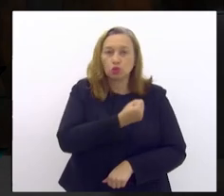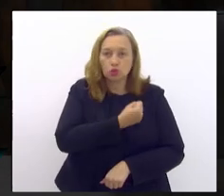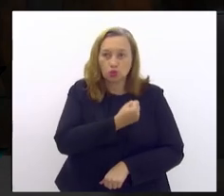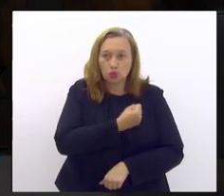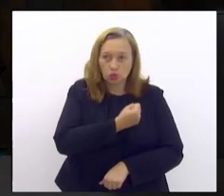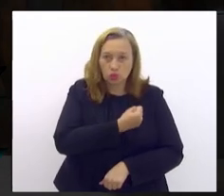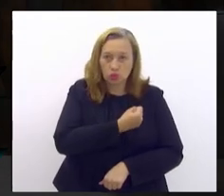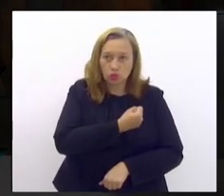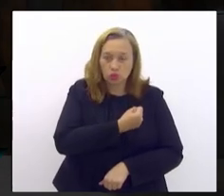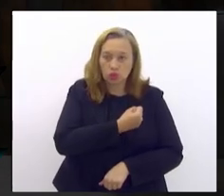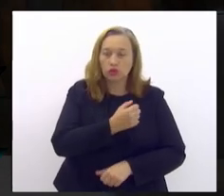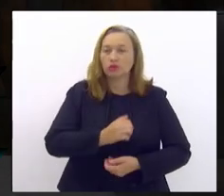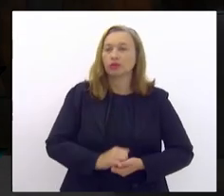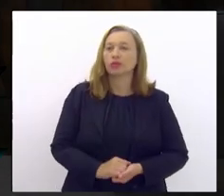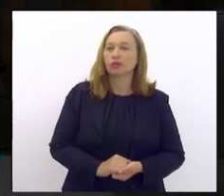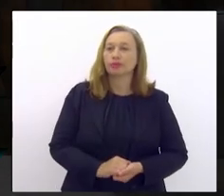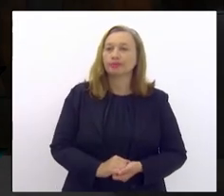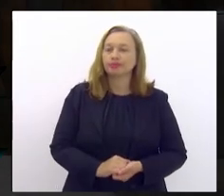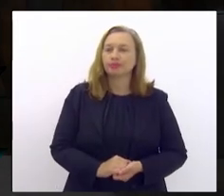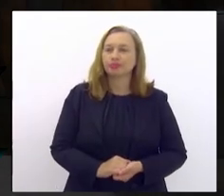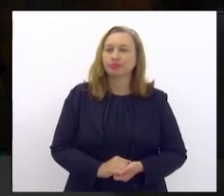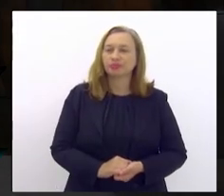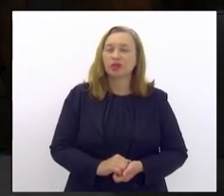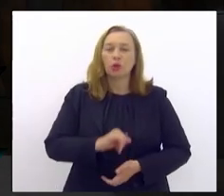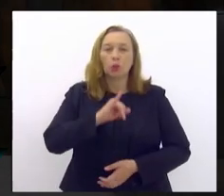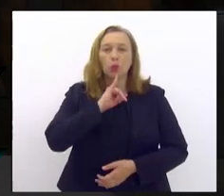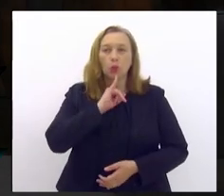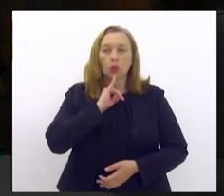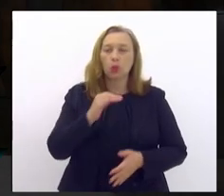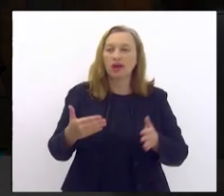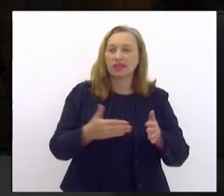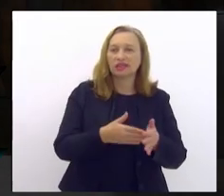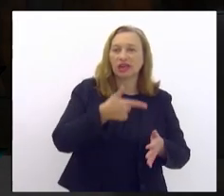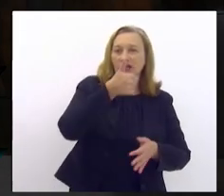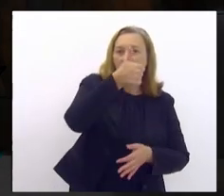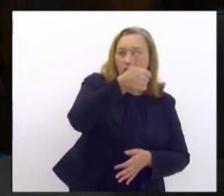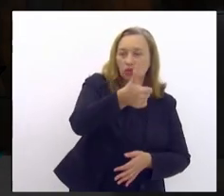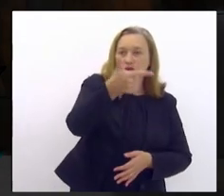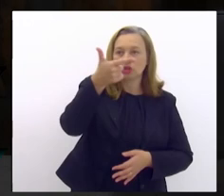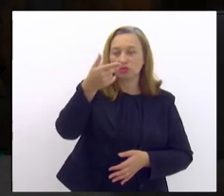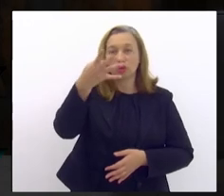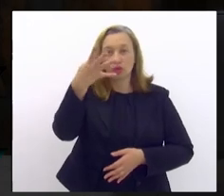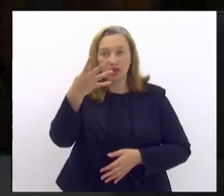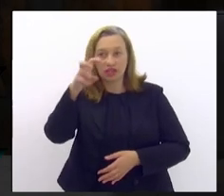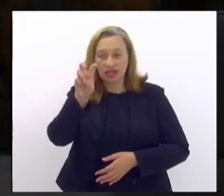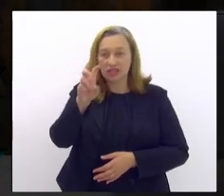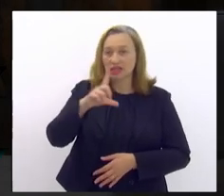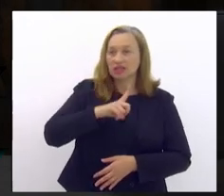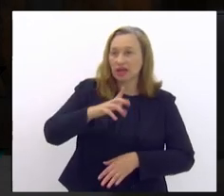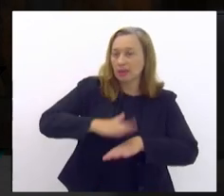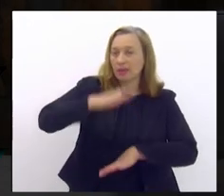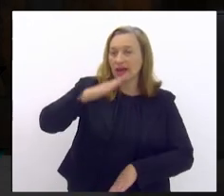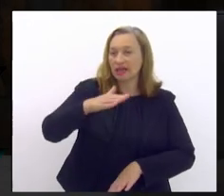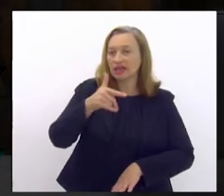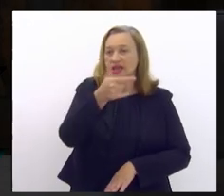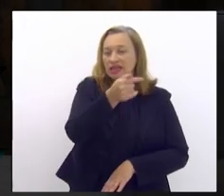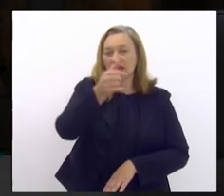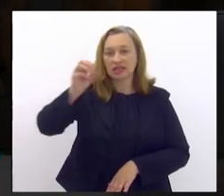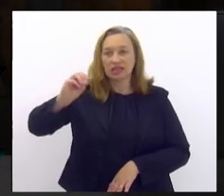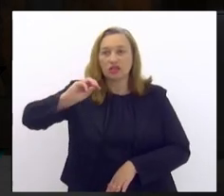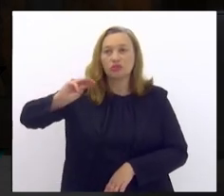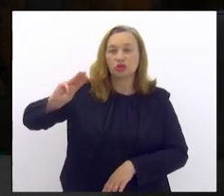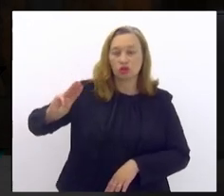a expectativa é que, infelizmente, até 2045 a gente tenha pelo mundo mais de 700 milhões